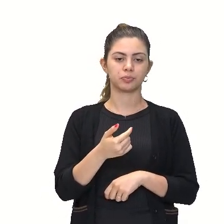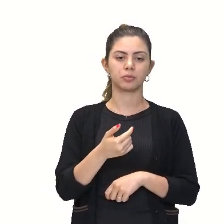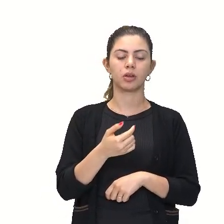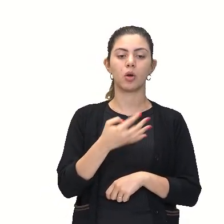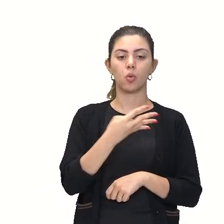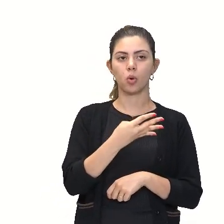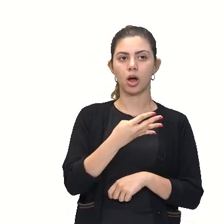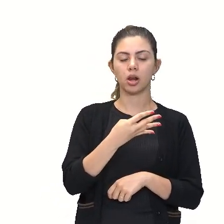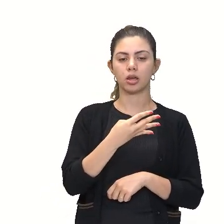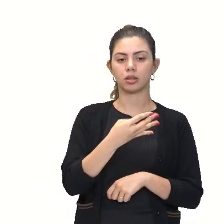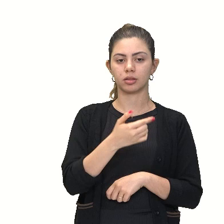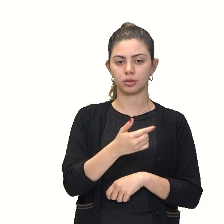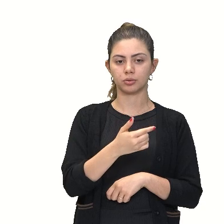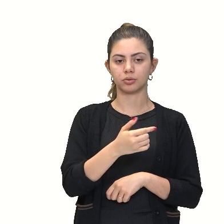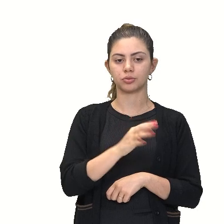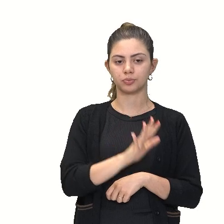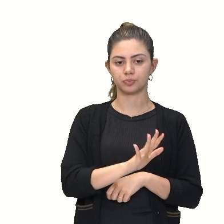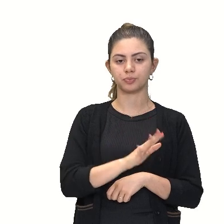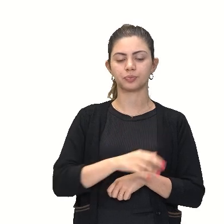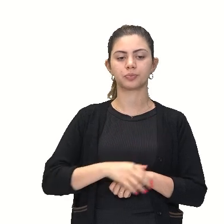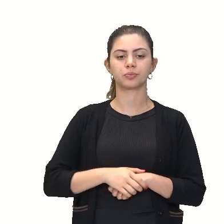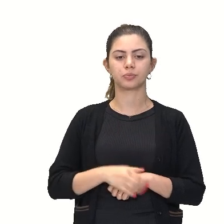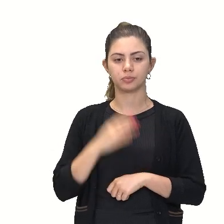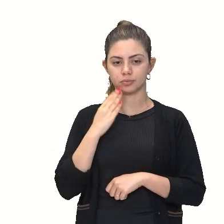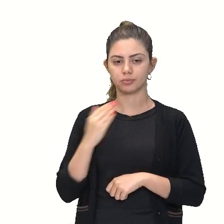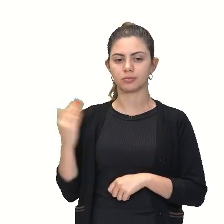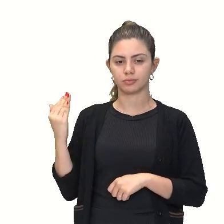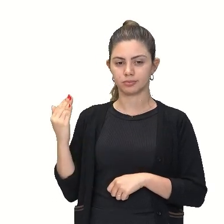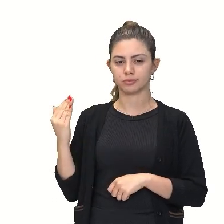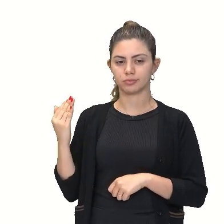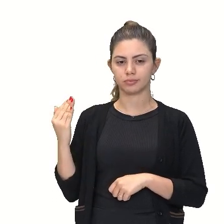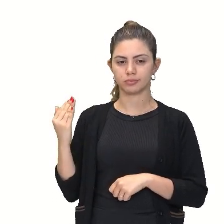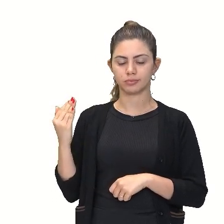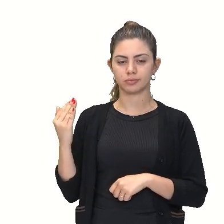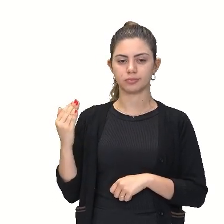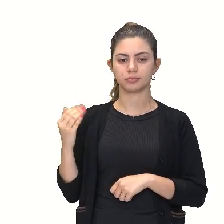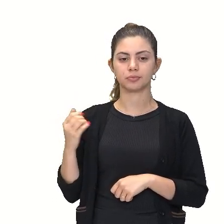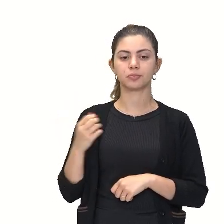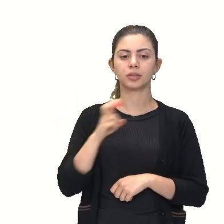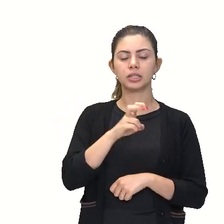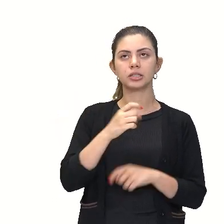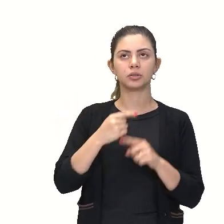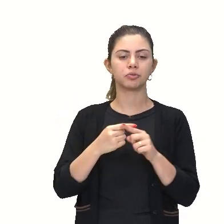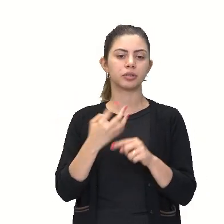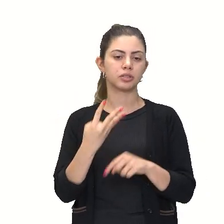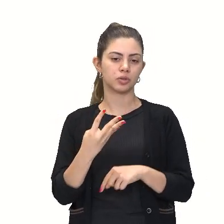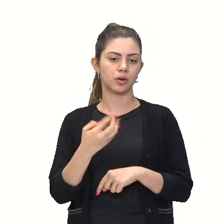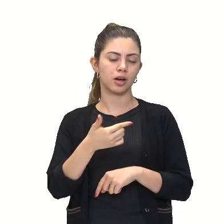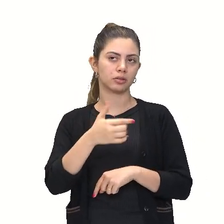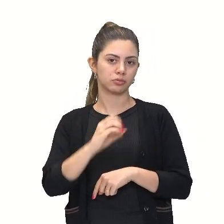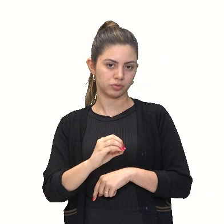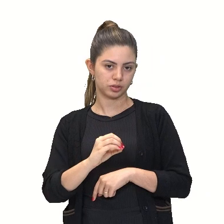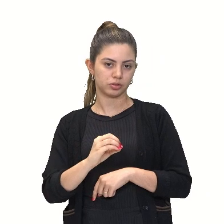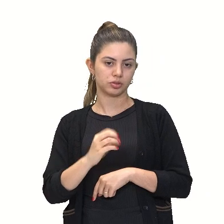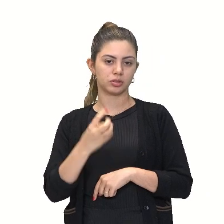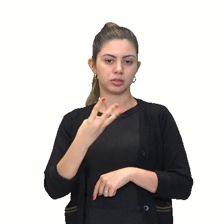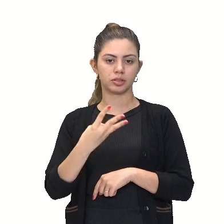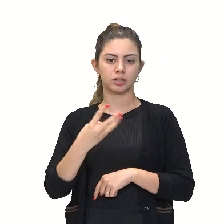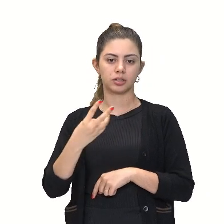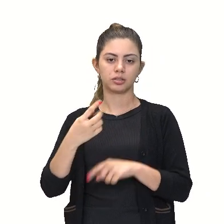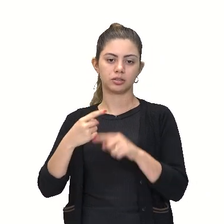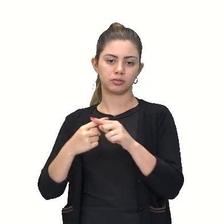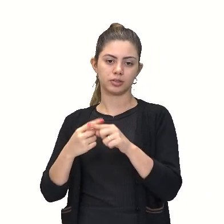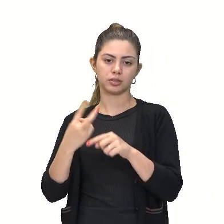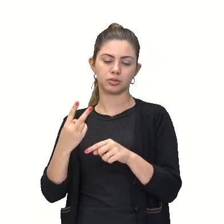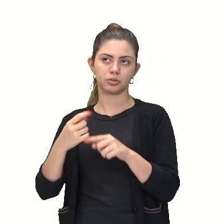Quarenta e dois, aí eu paro aqui. Aqui já deu quarenta e dois, beleza? Eu faço essa conta passo a passo. Cinco vezes quatro, dá vinte. E aqui,